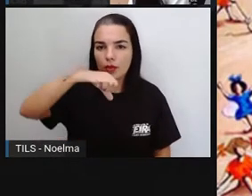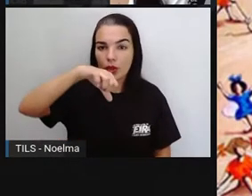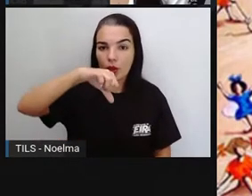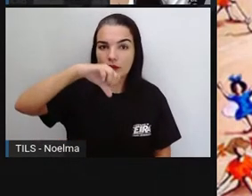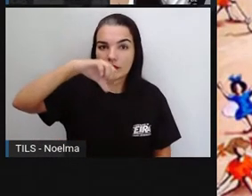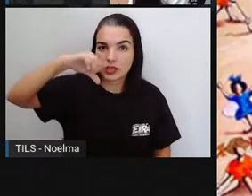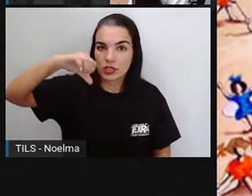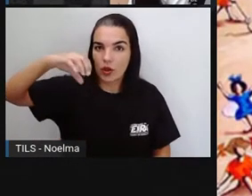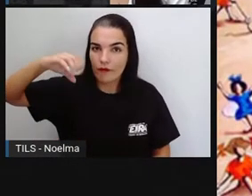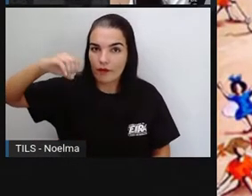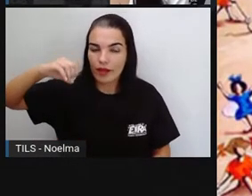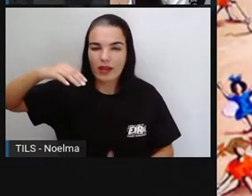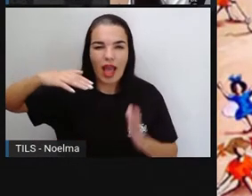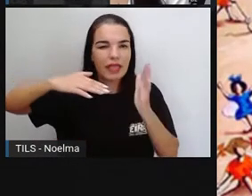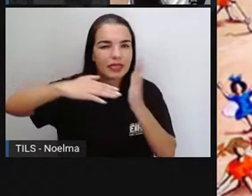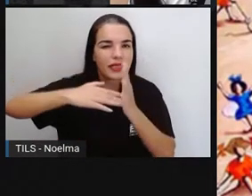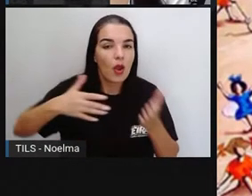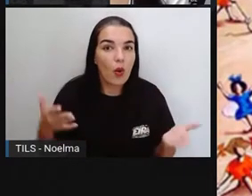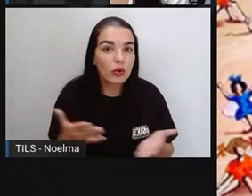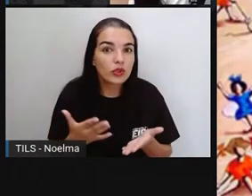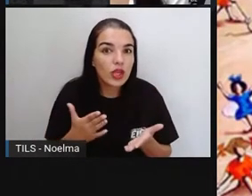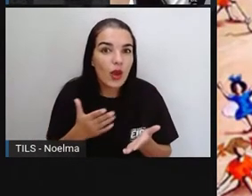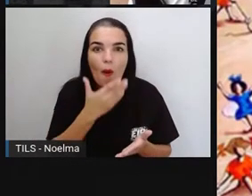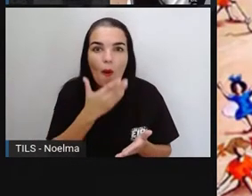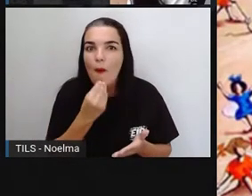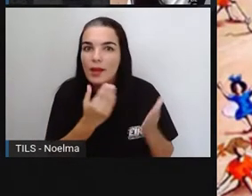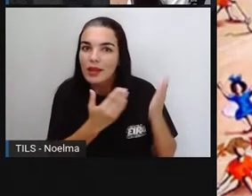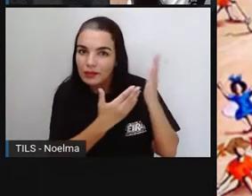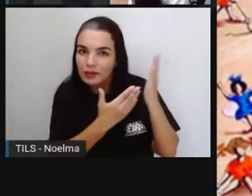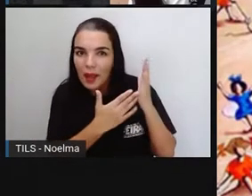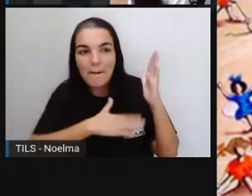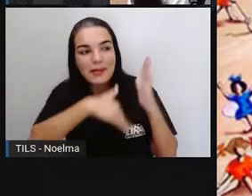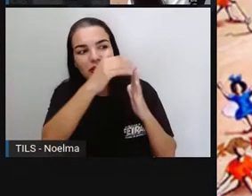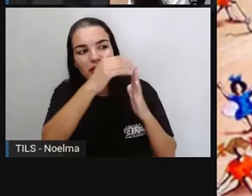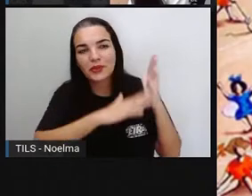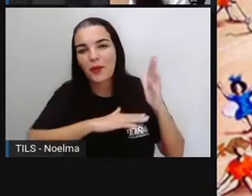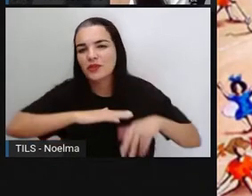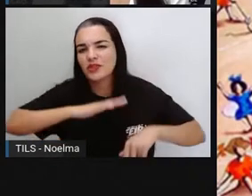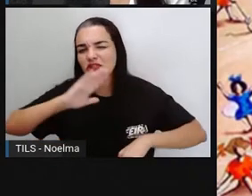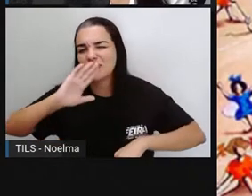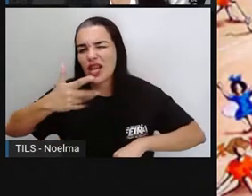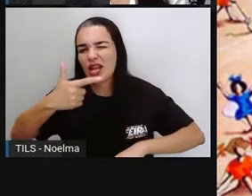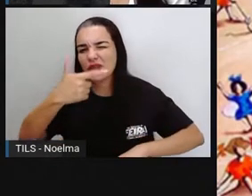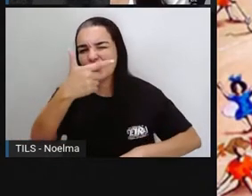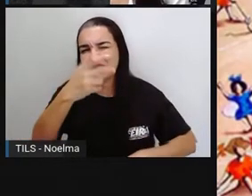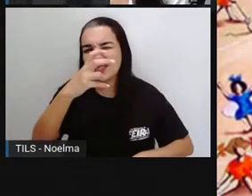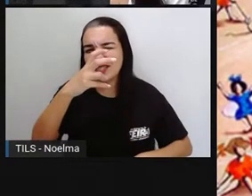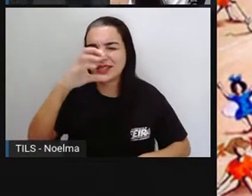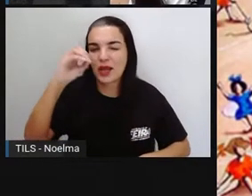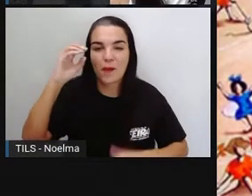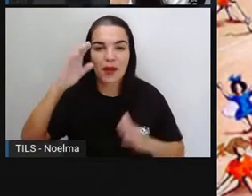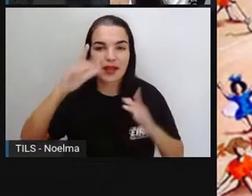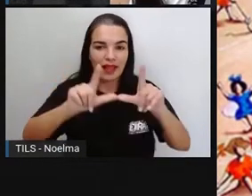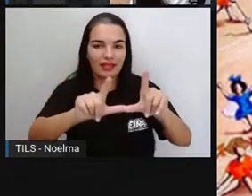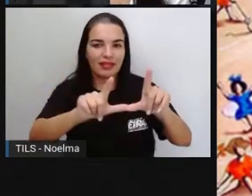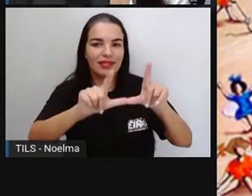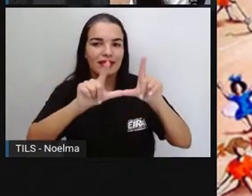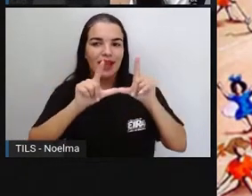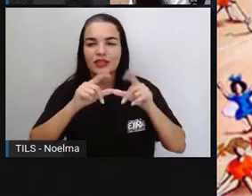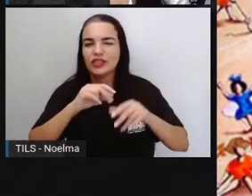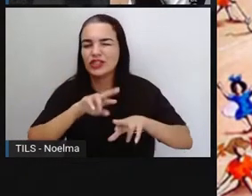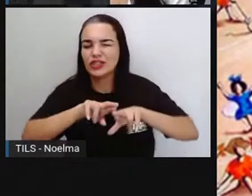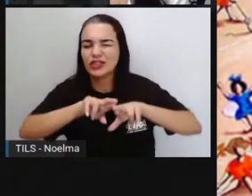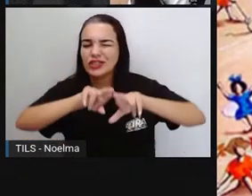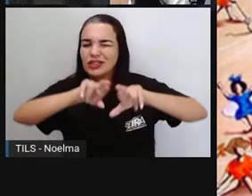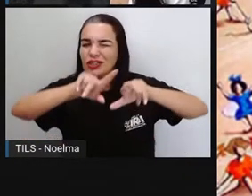cerca de 250 quadros, retratando mais de 100 brincadeiras distintas e